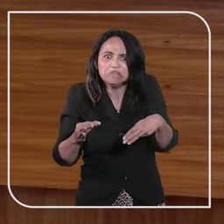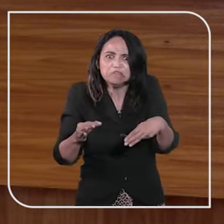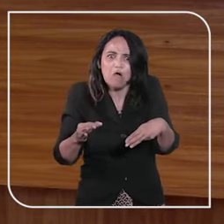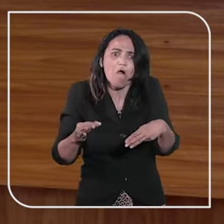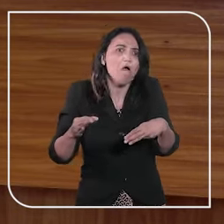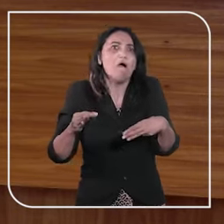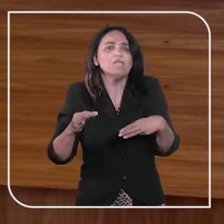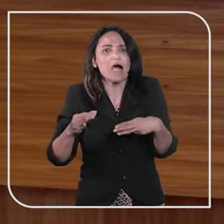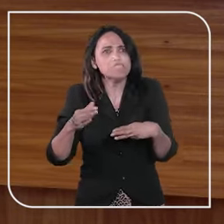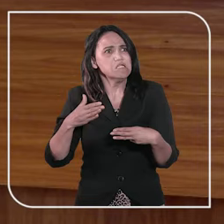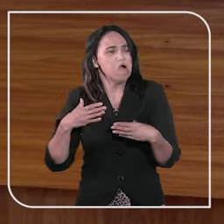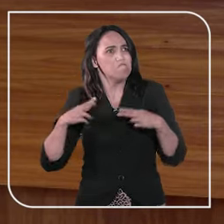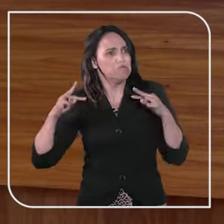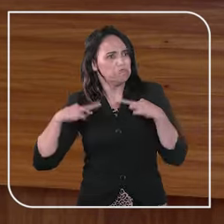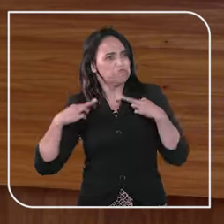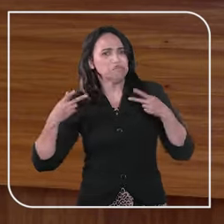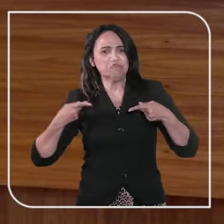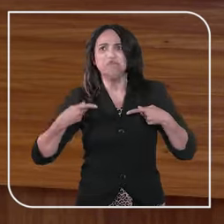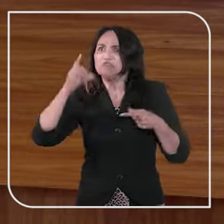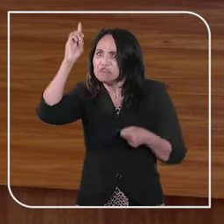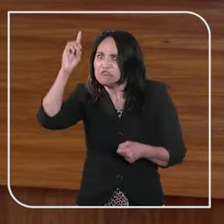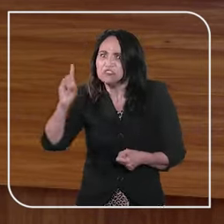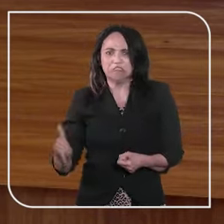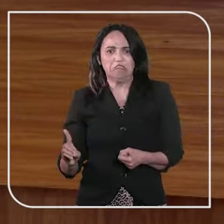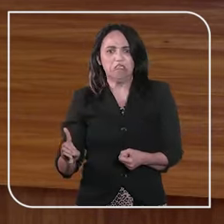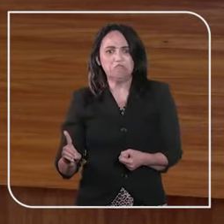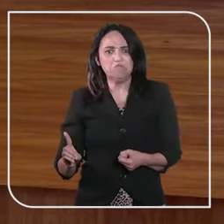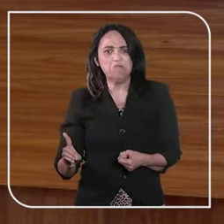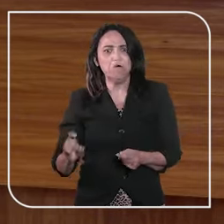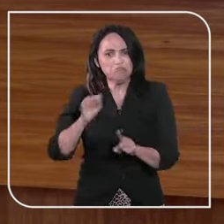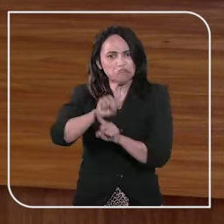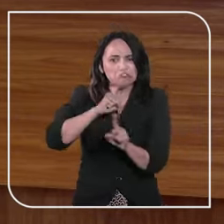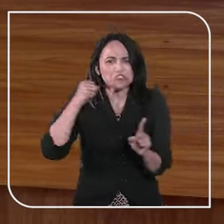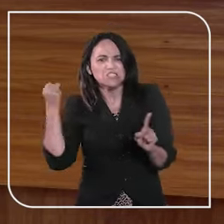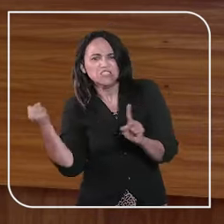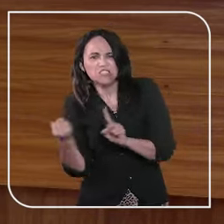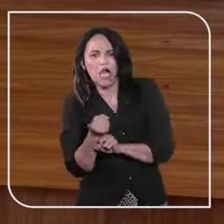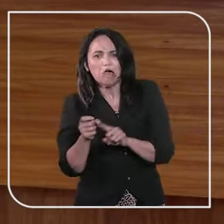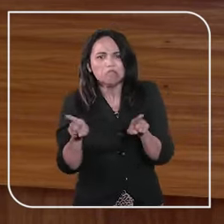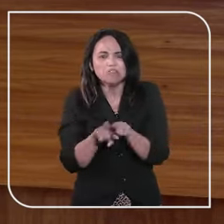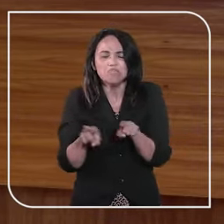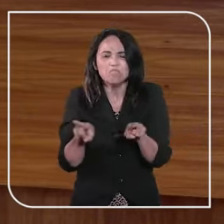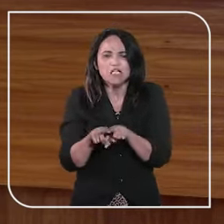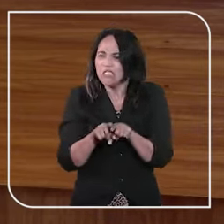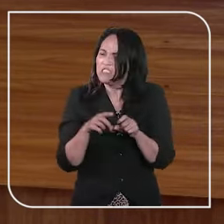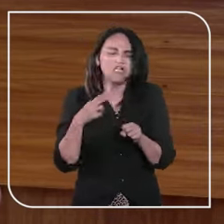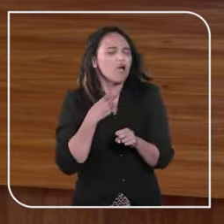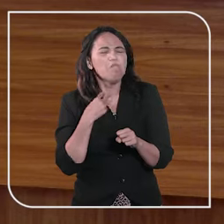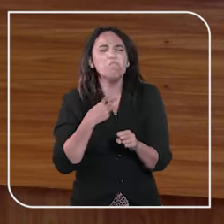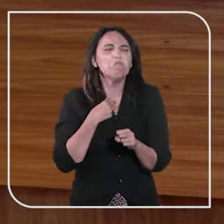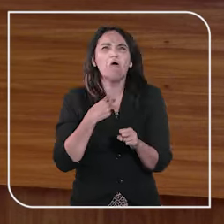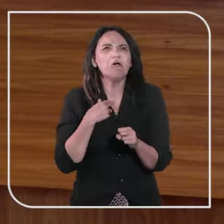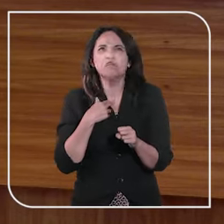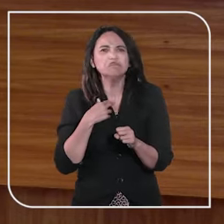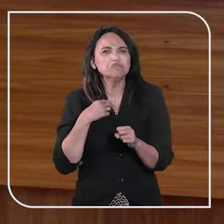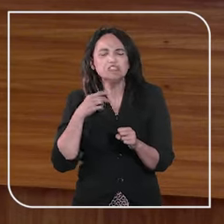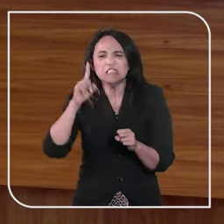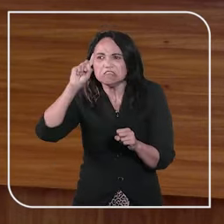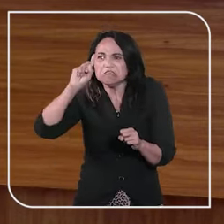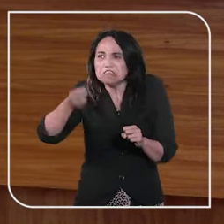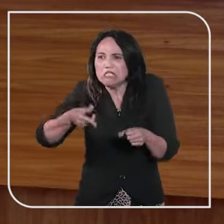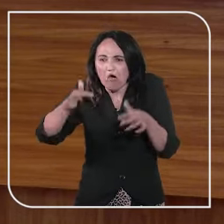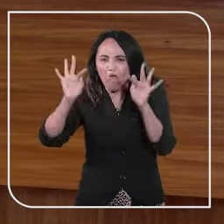judiciário pró-direitos humanos, pró-direito social, que nunca deixou e nunca poderá deixar de ser o fim da justiça,